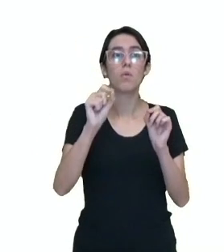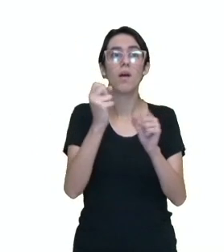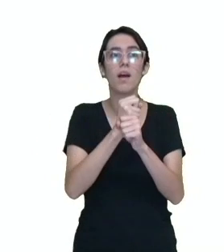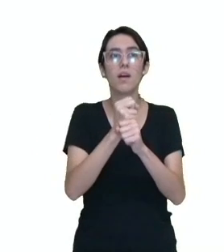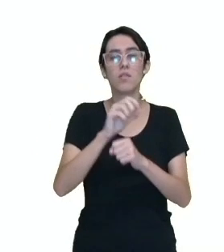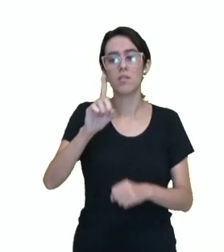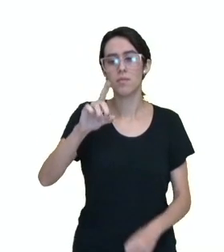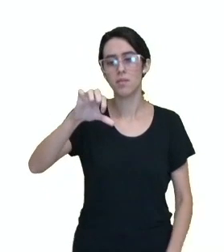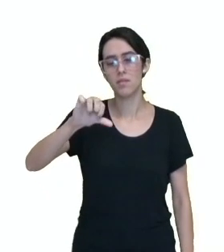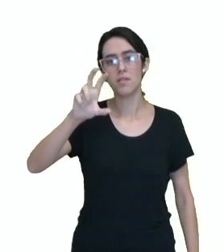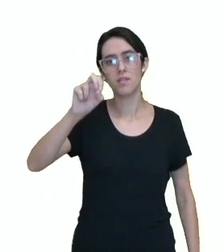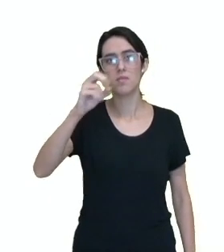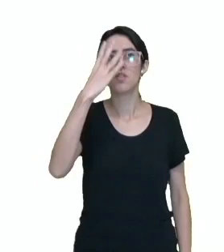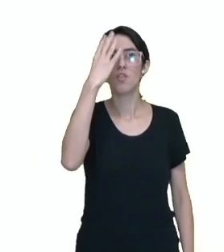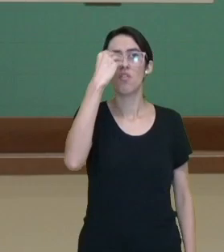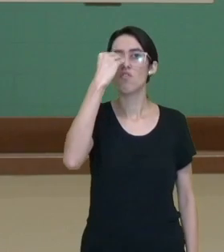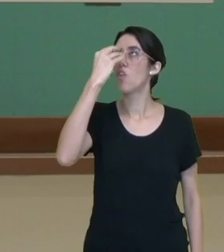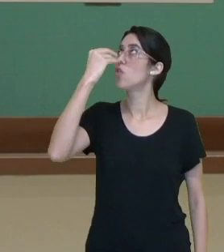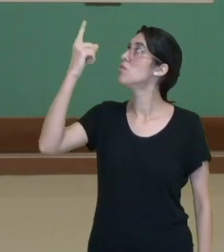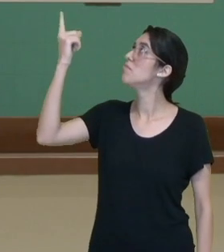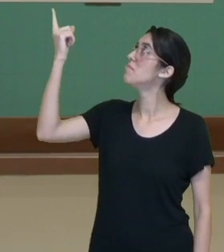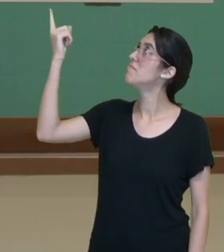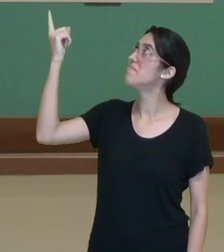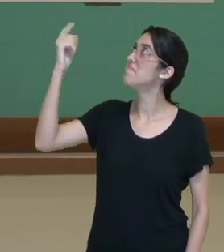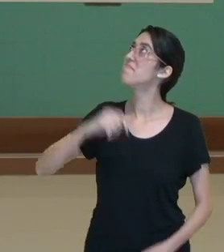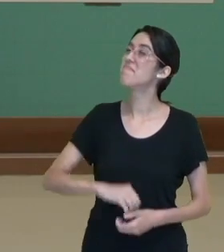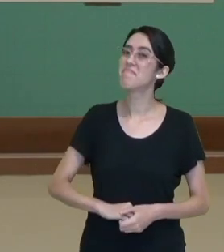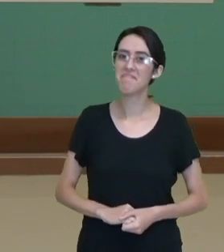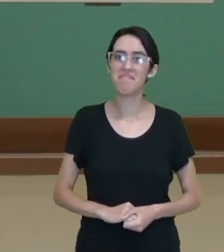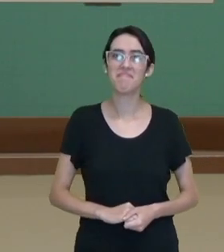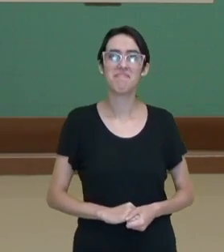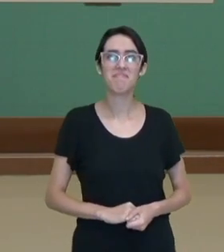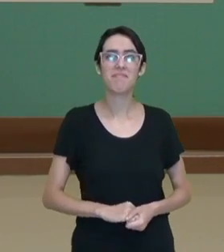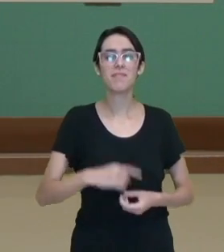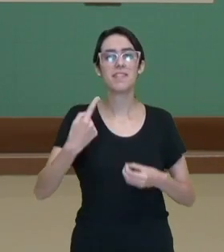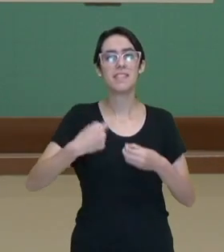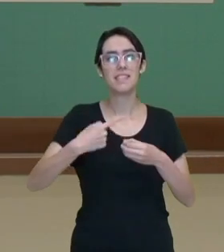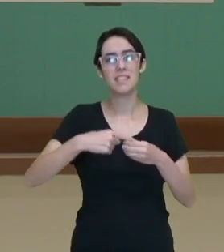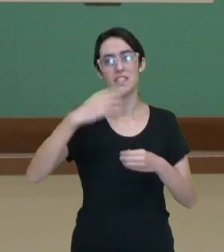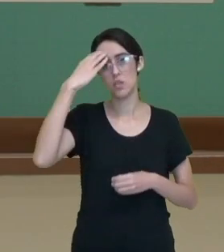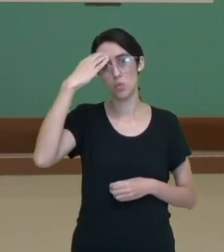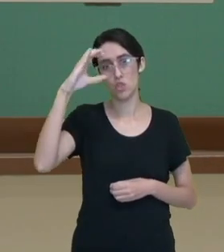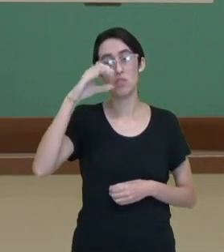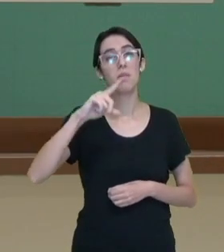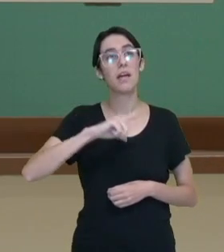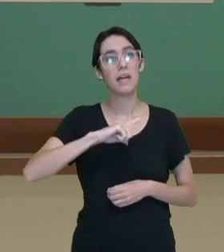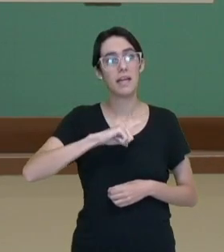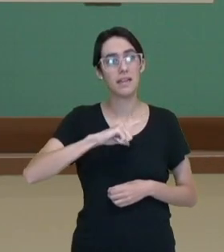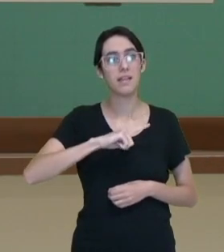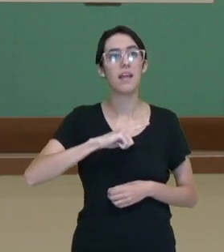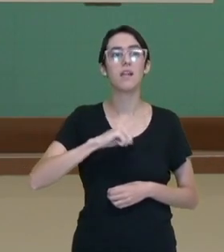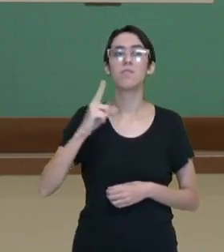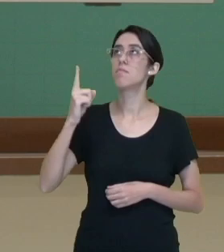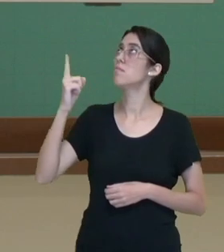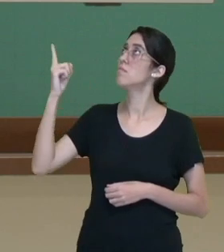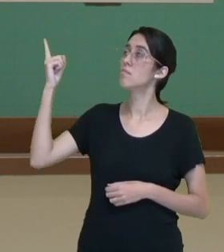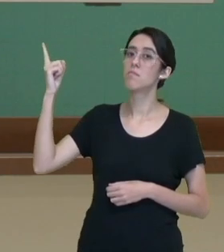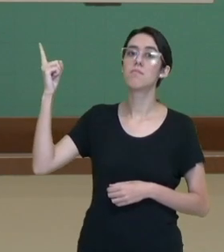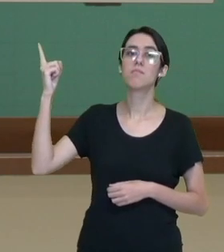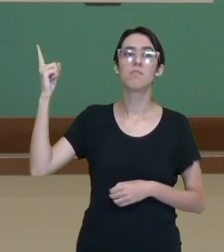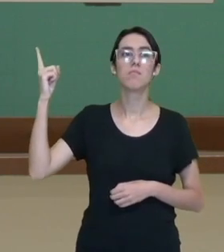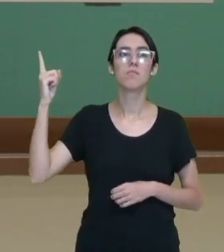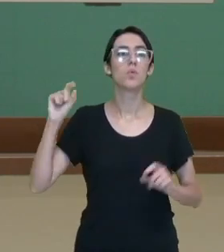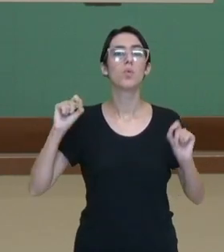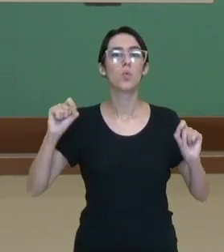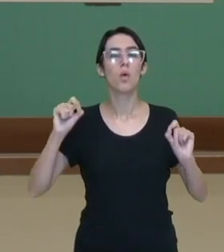ali, uma foto do Nho Belarmino e da Nha Gabriela. E na cidade de Curitiba, nós temos uma fonte-monumento que